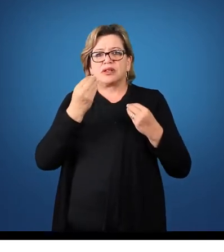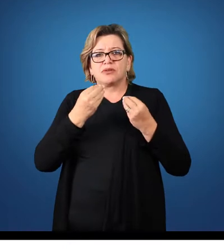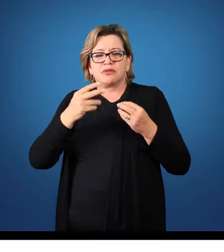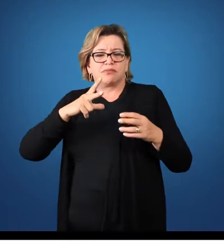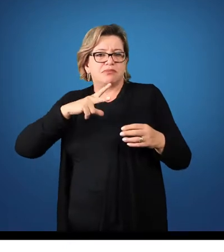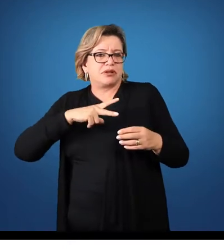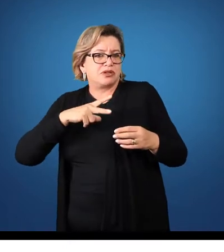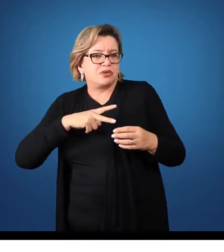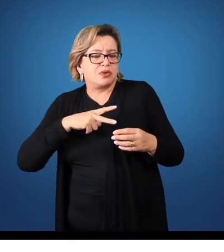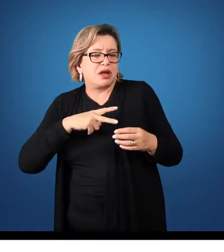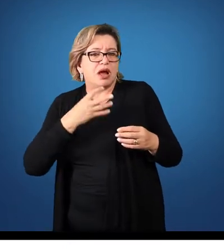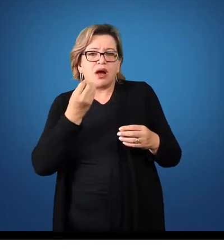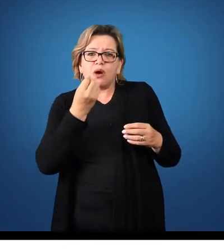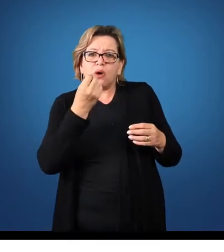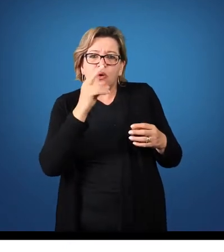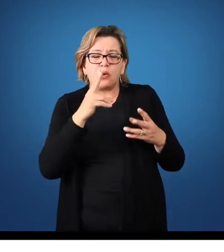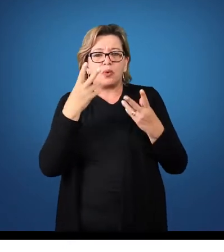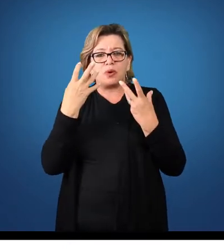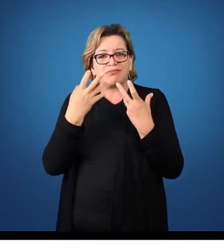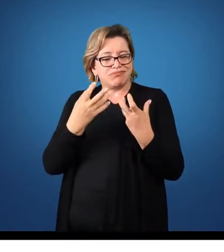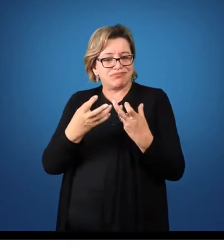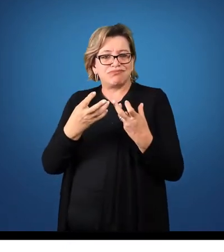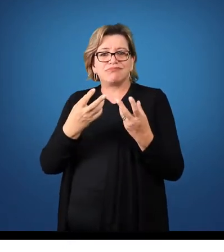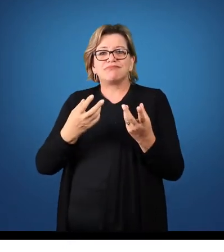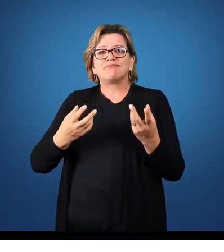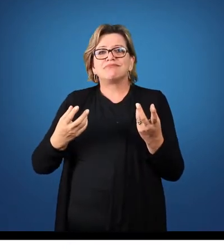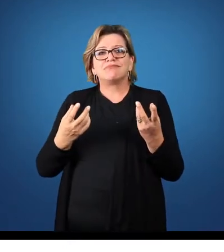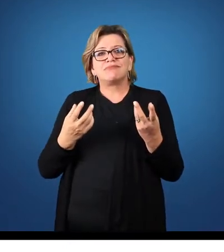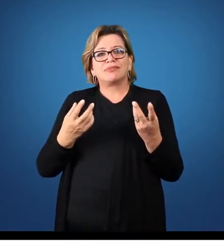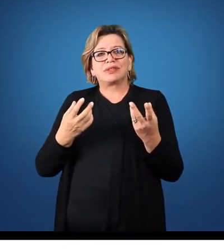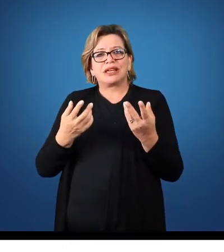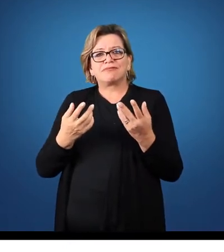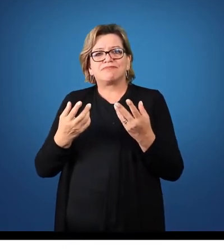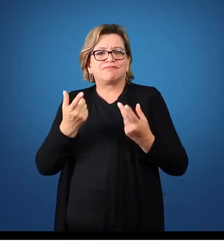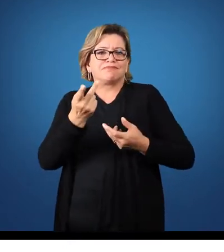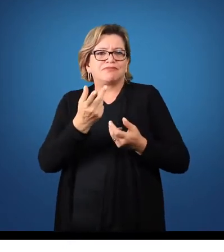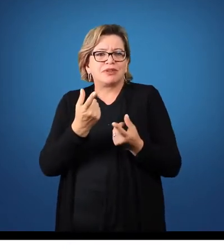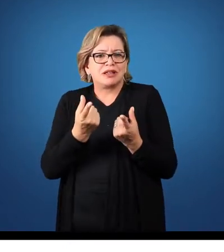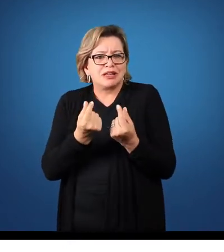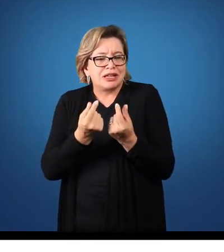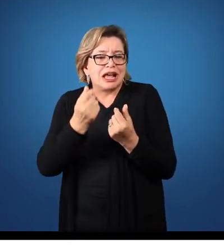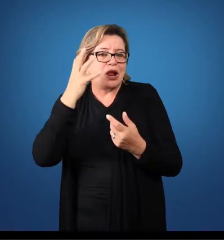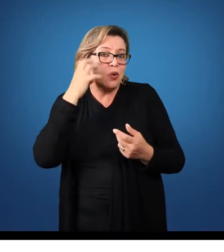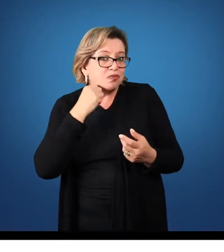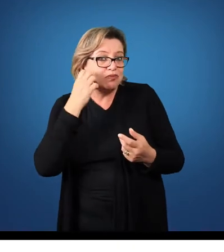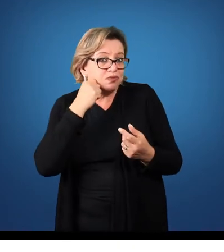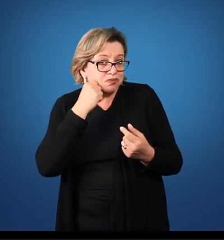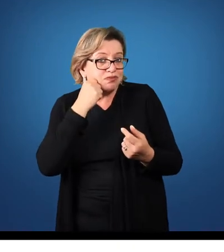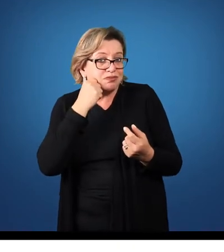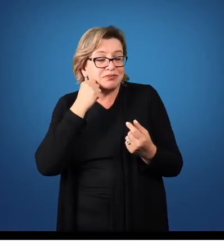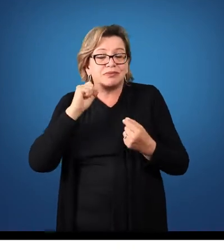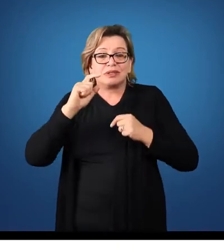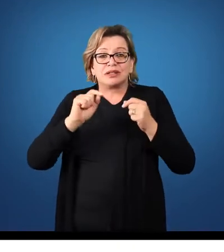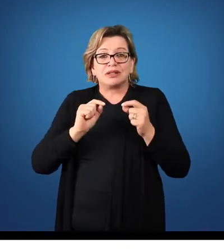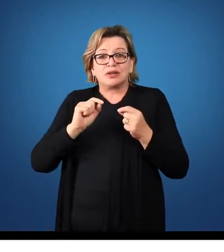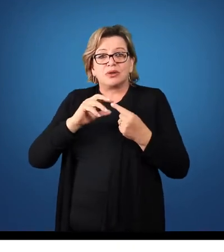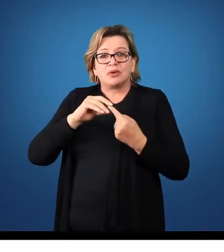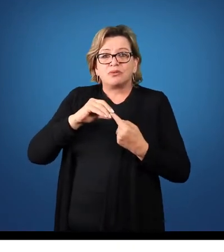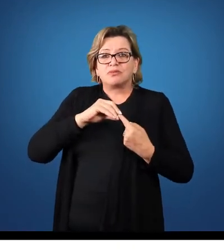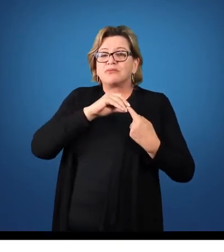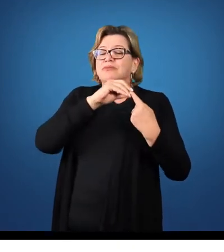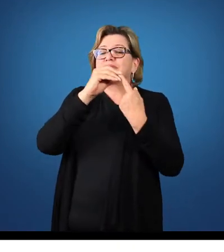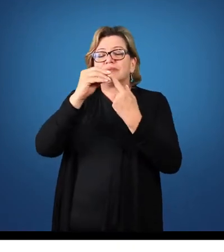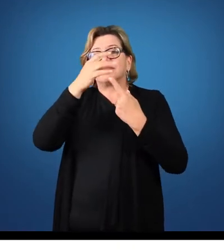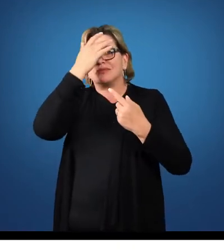privada, uma entidade que busca recursos com a finalidade de oferir lucro, esses principais